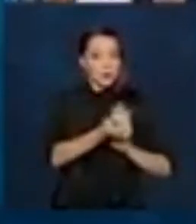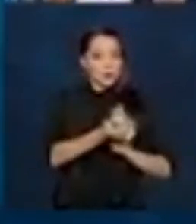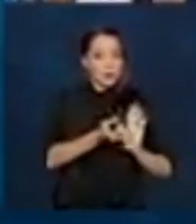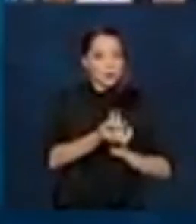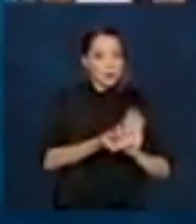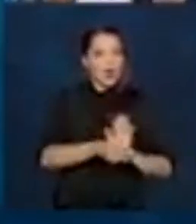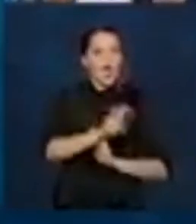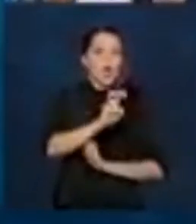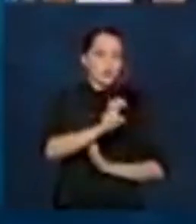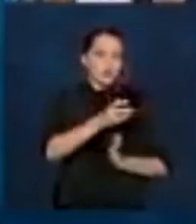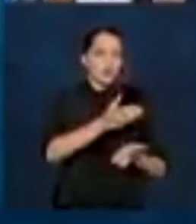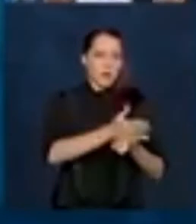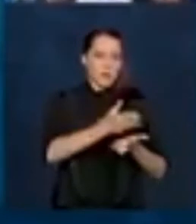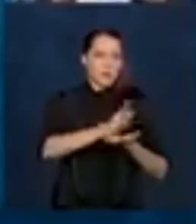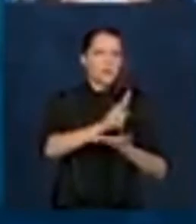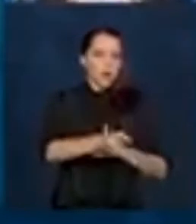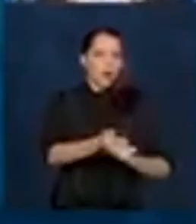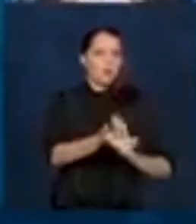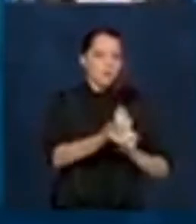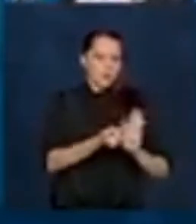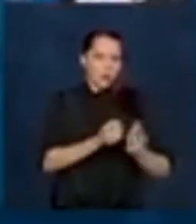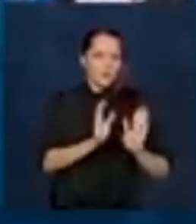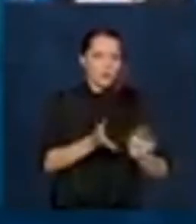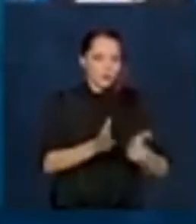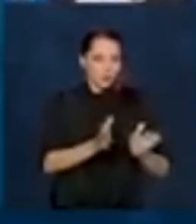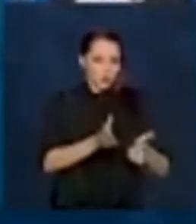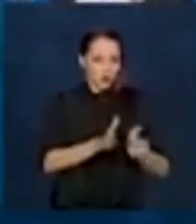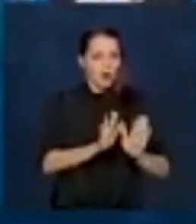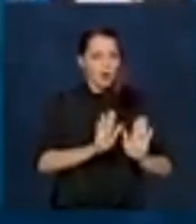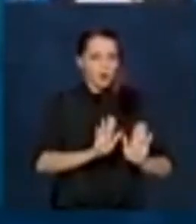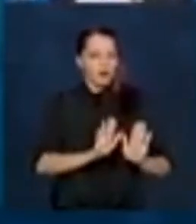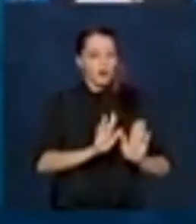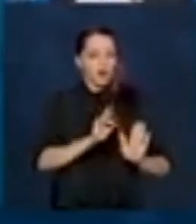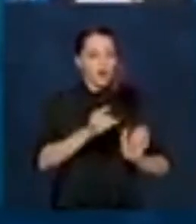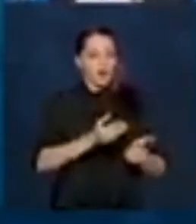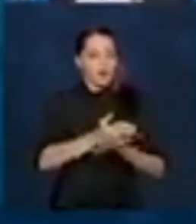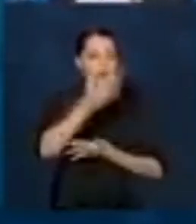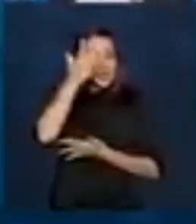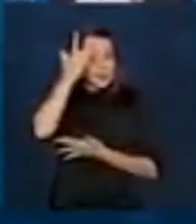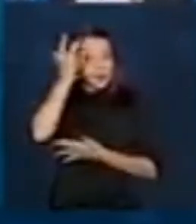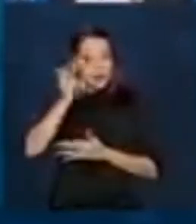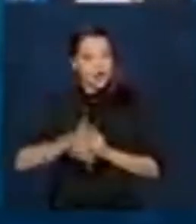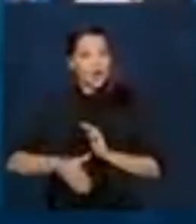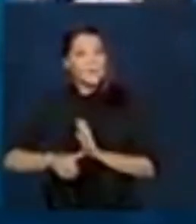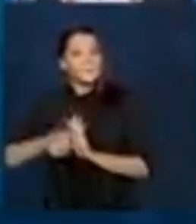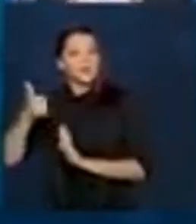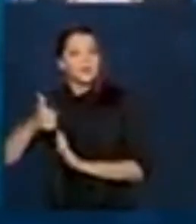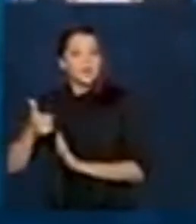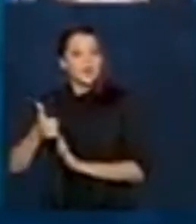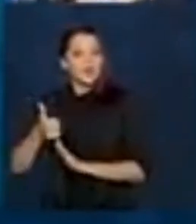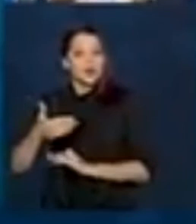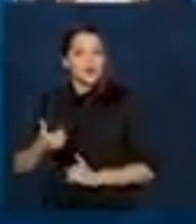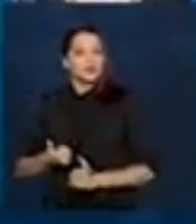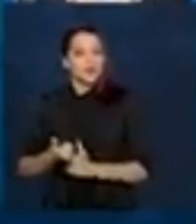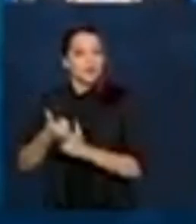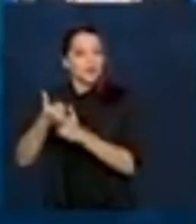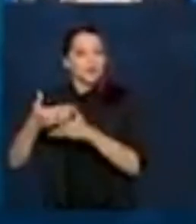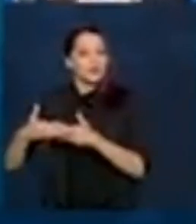receberam as cinco parcelas do auxílio emergencial e começam amanhã a receber a primeira do auxílio